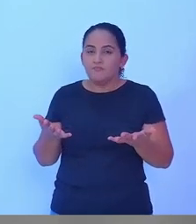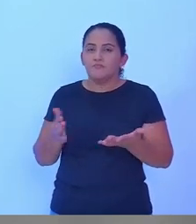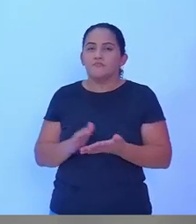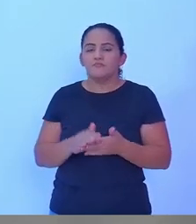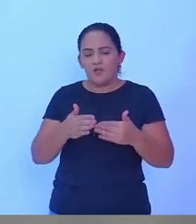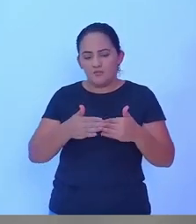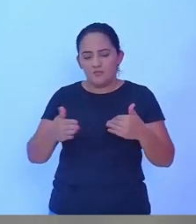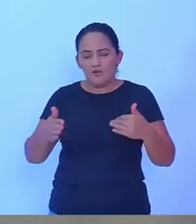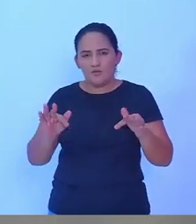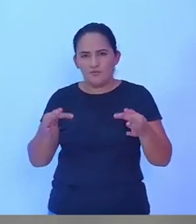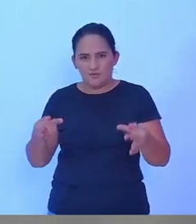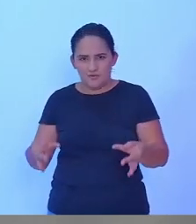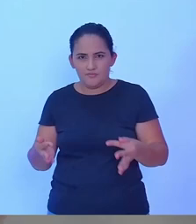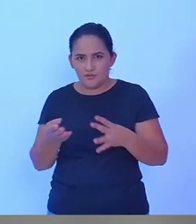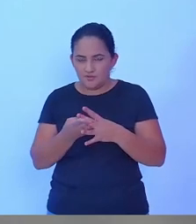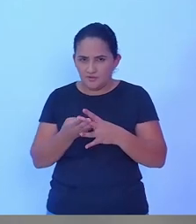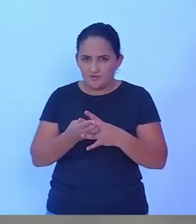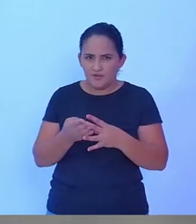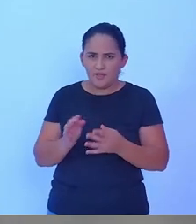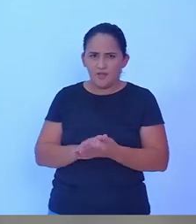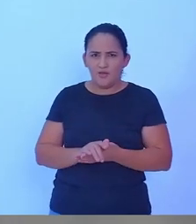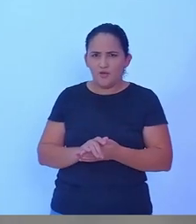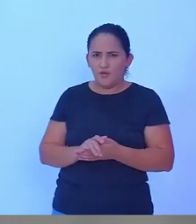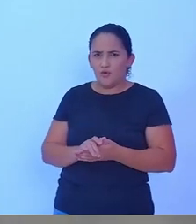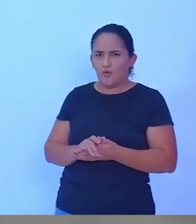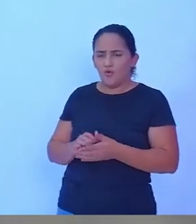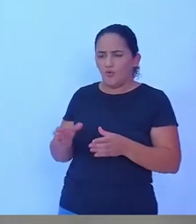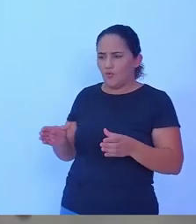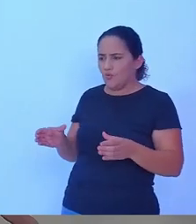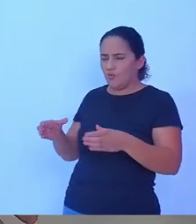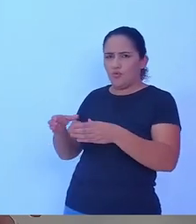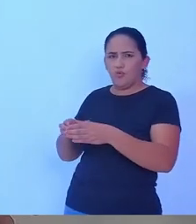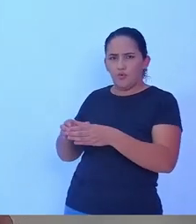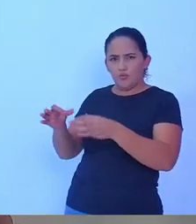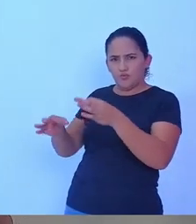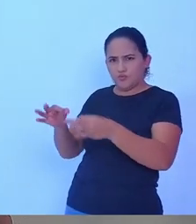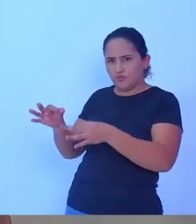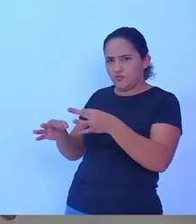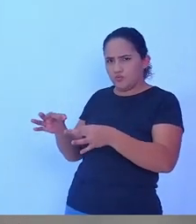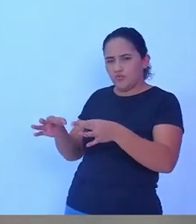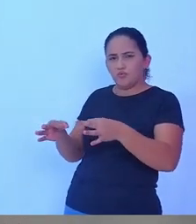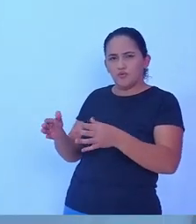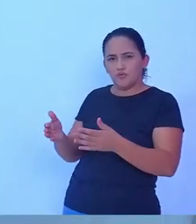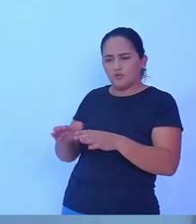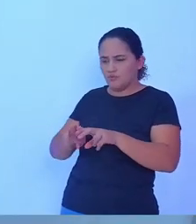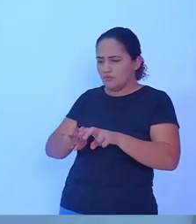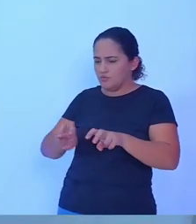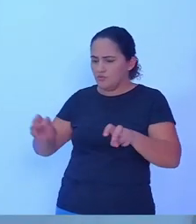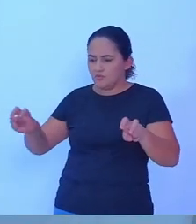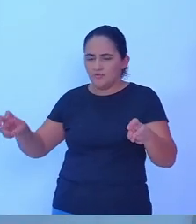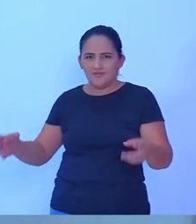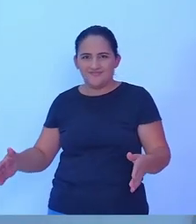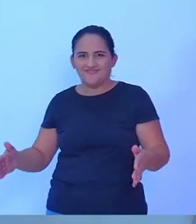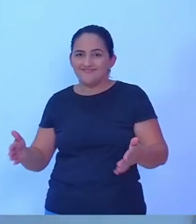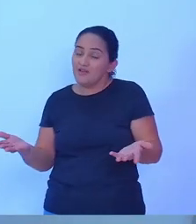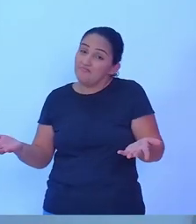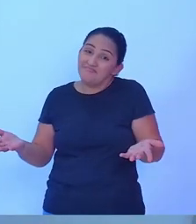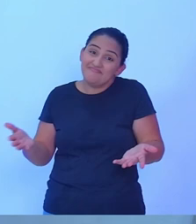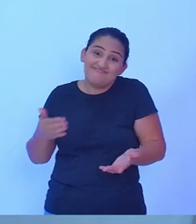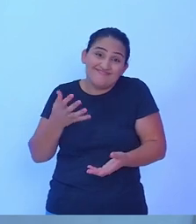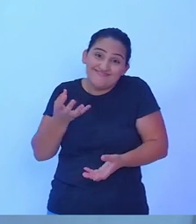aqui a nossa comissão de julgamento. Estão doidinhos para trabalhar,